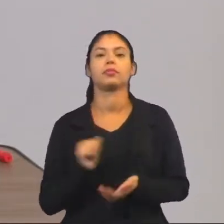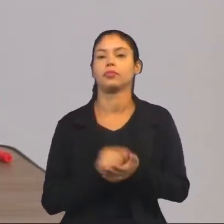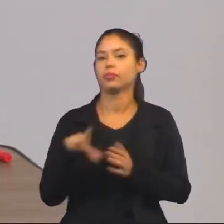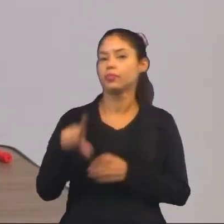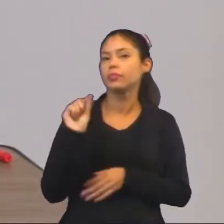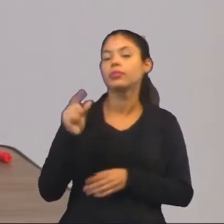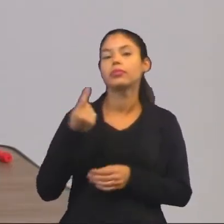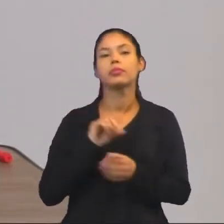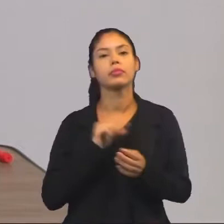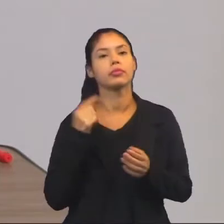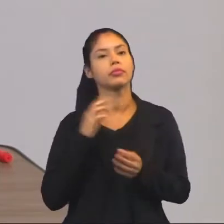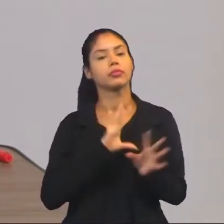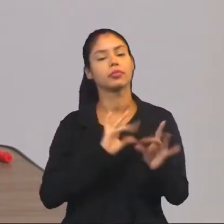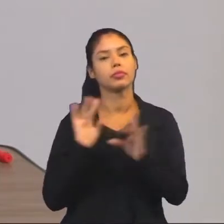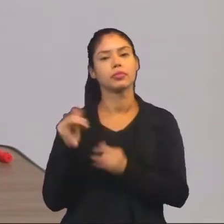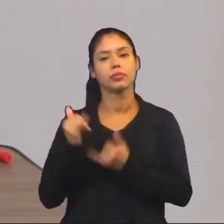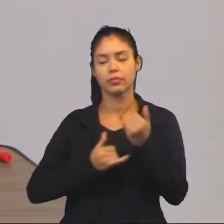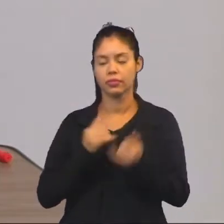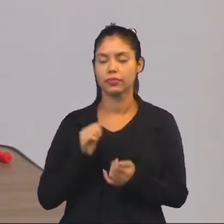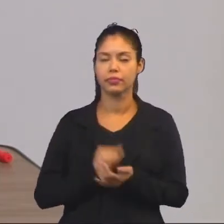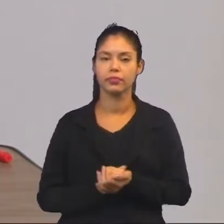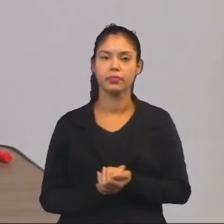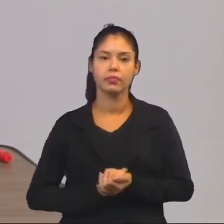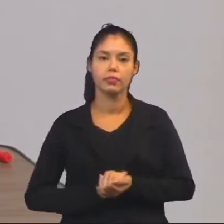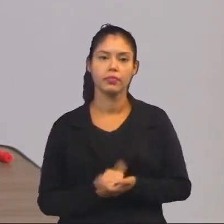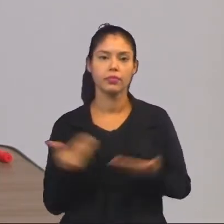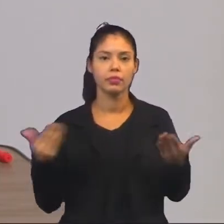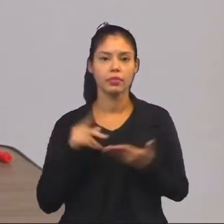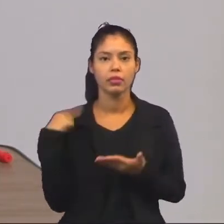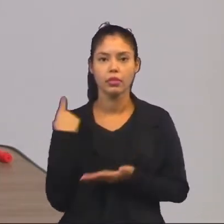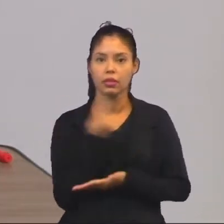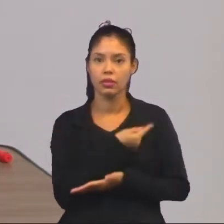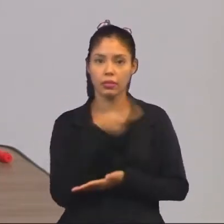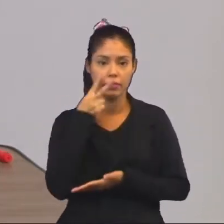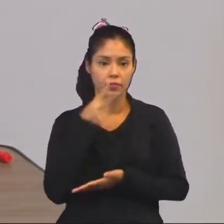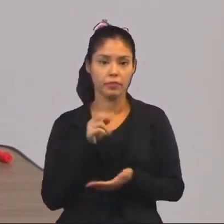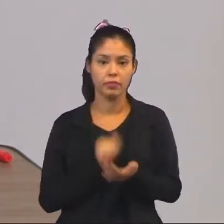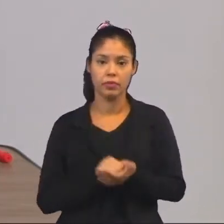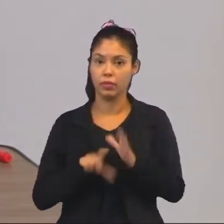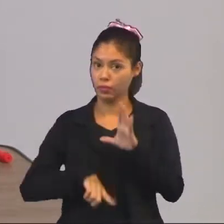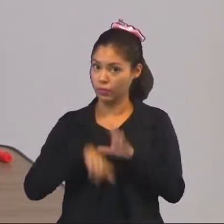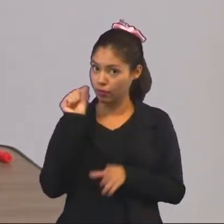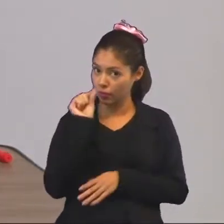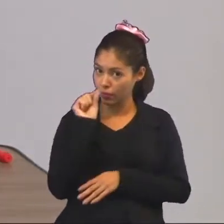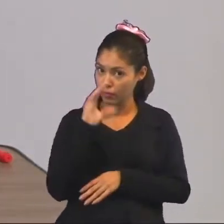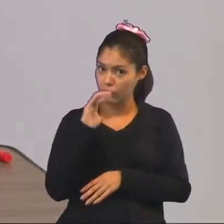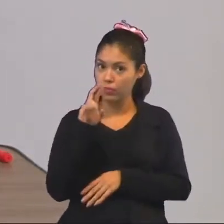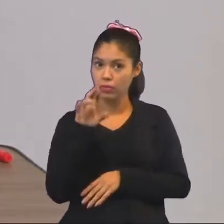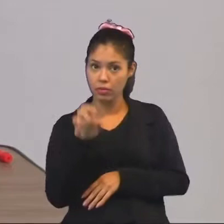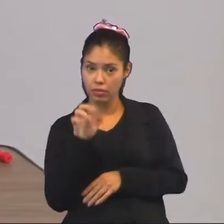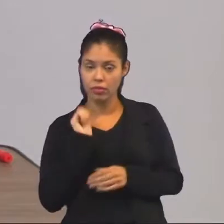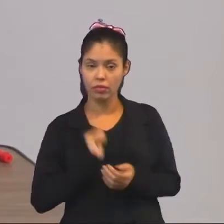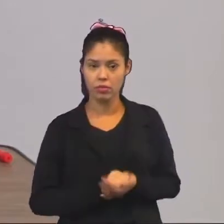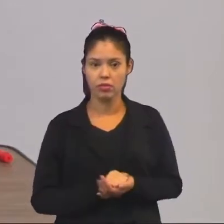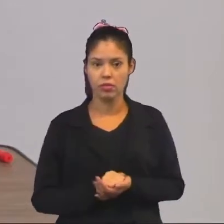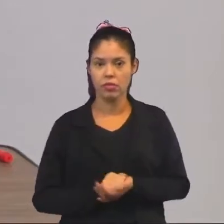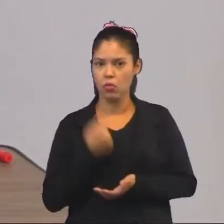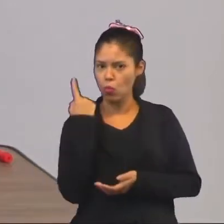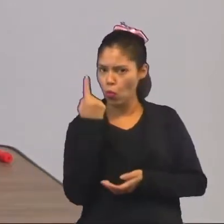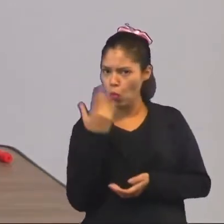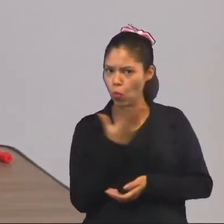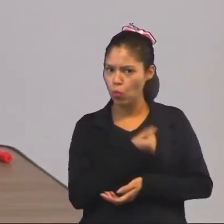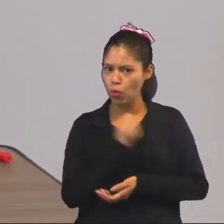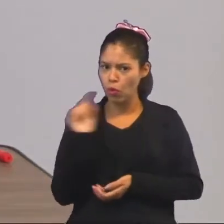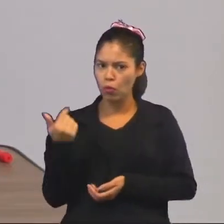tínhamos dentro de cada jogada. Agora, nós vamos ver as chances, né, de sair um